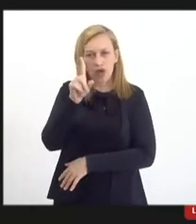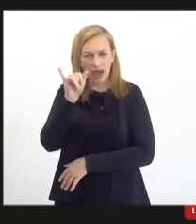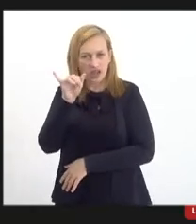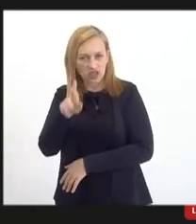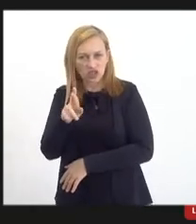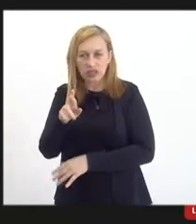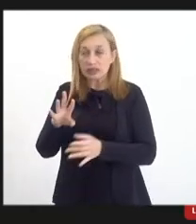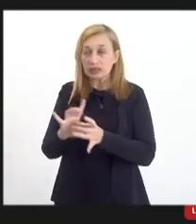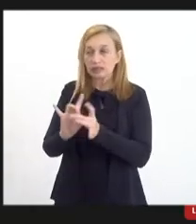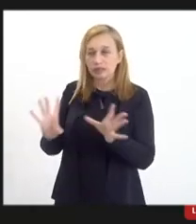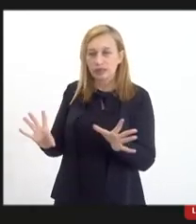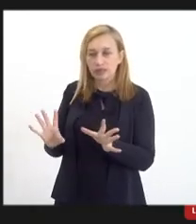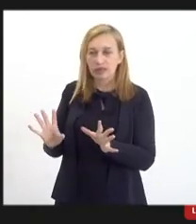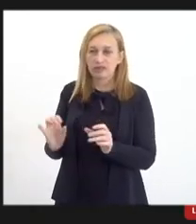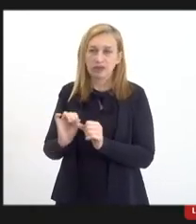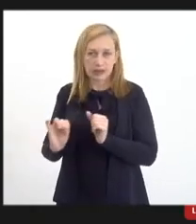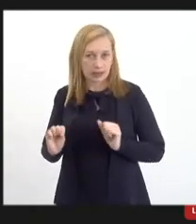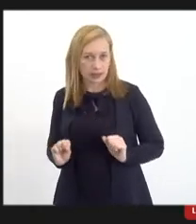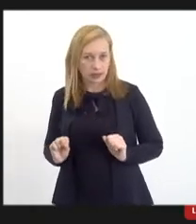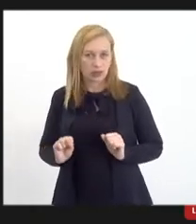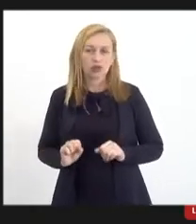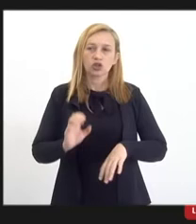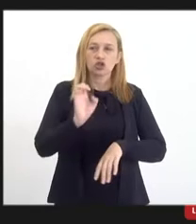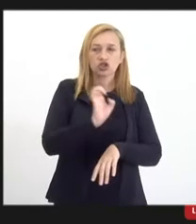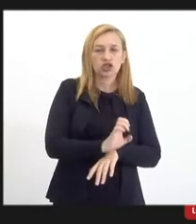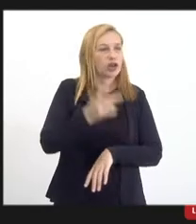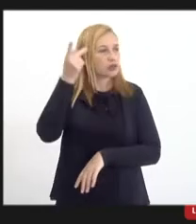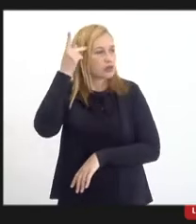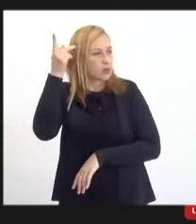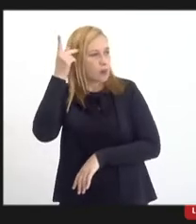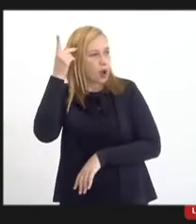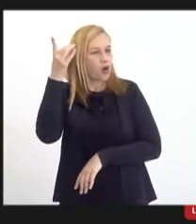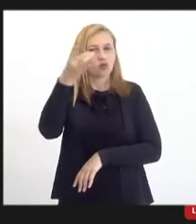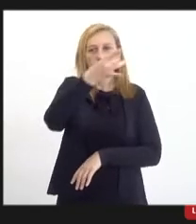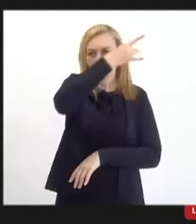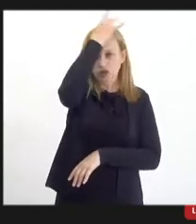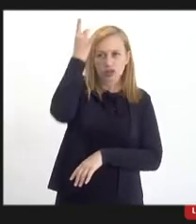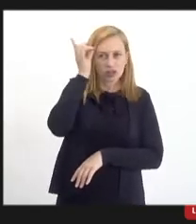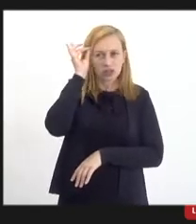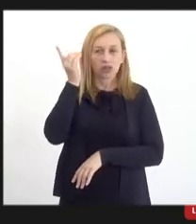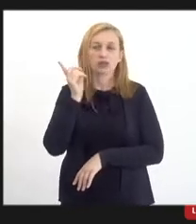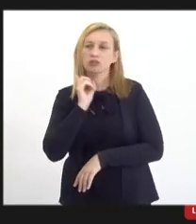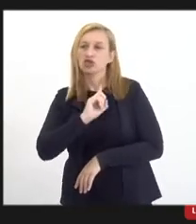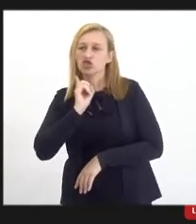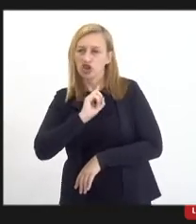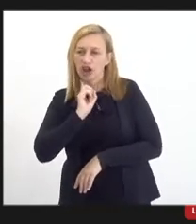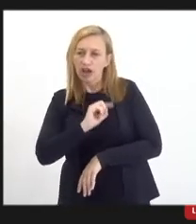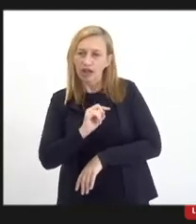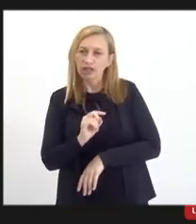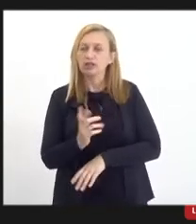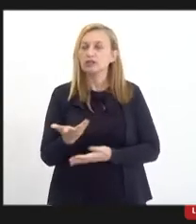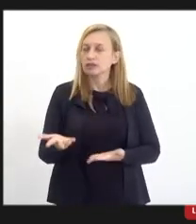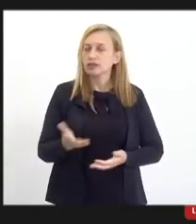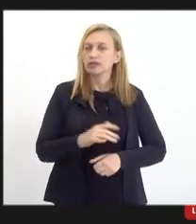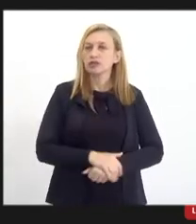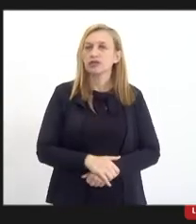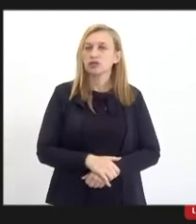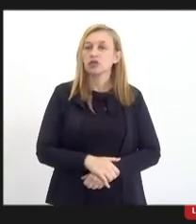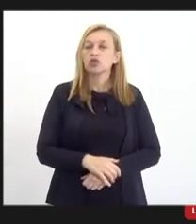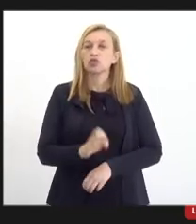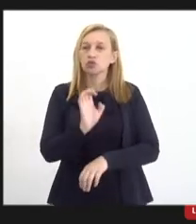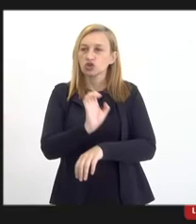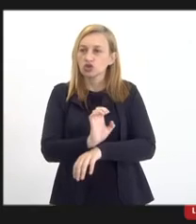fazer, né, o Estado de São Paulo, Espírito Santo, Minas Gerais, que são aqui os